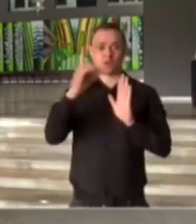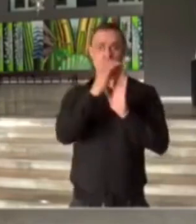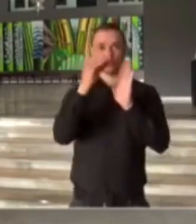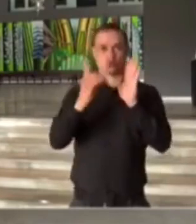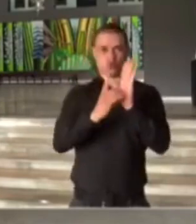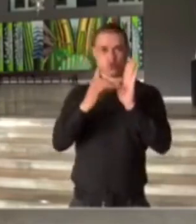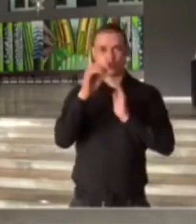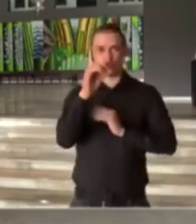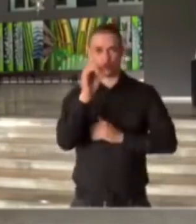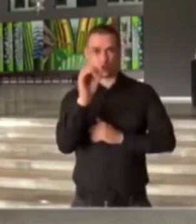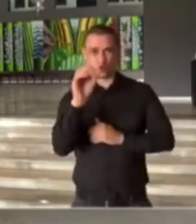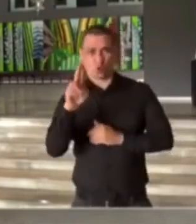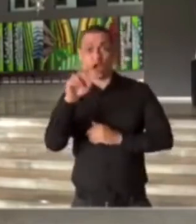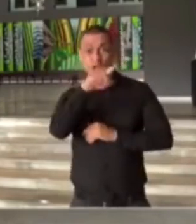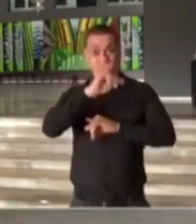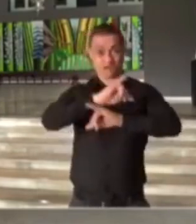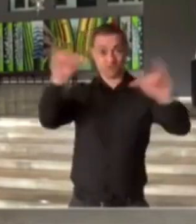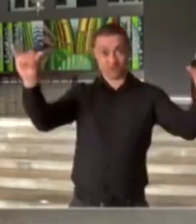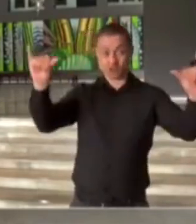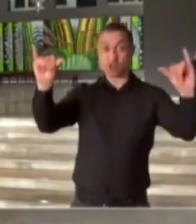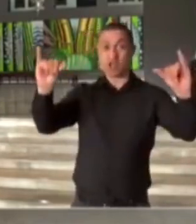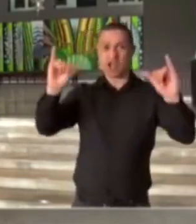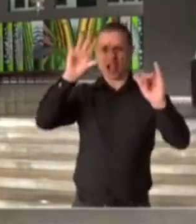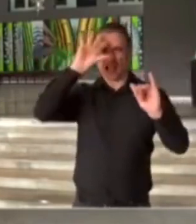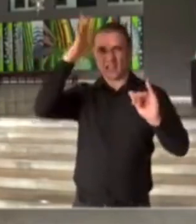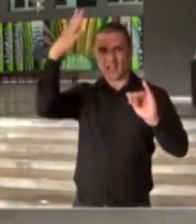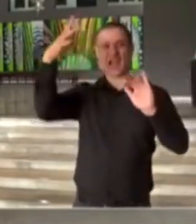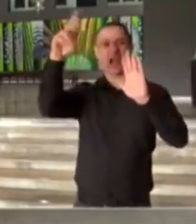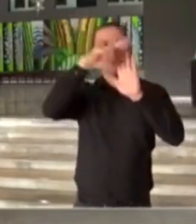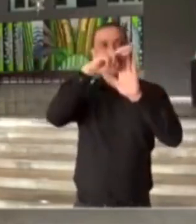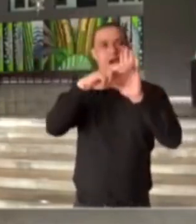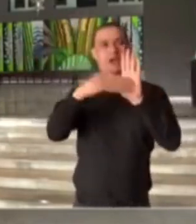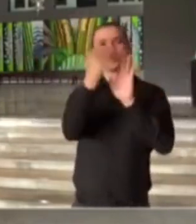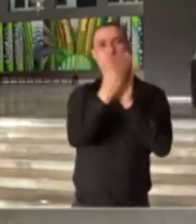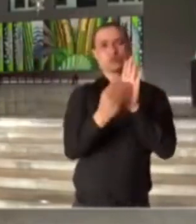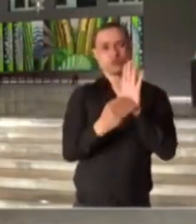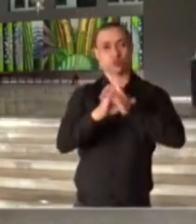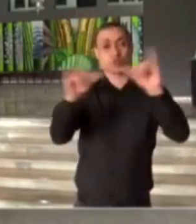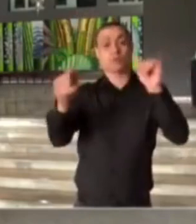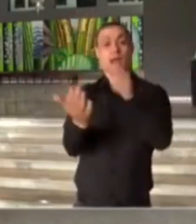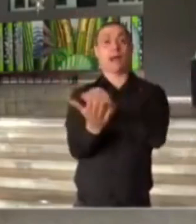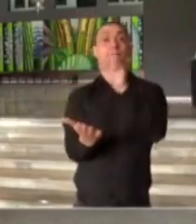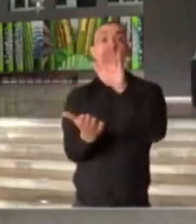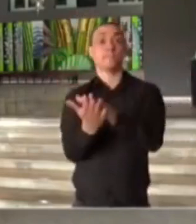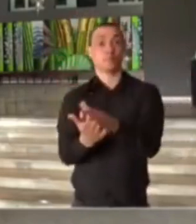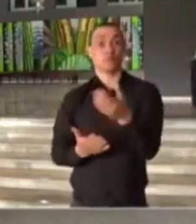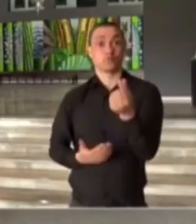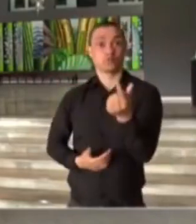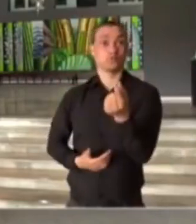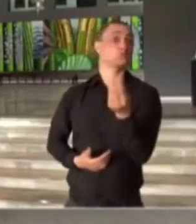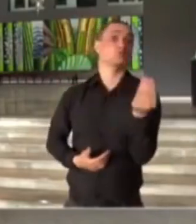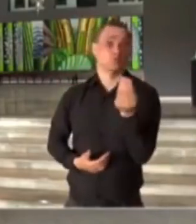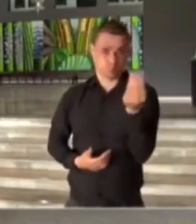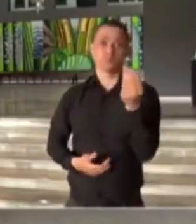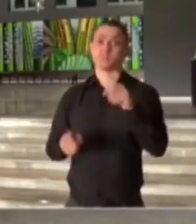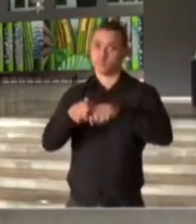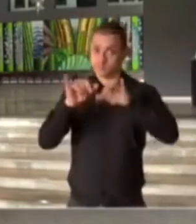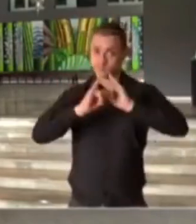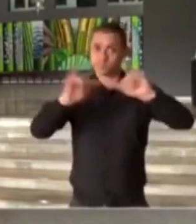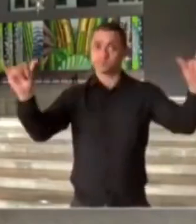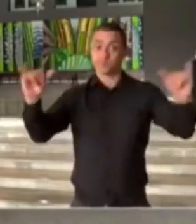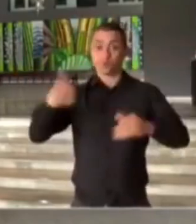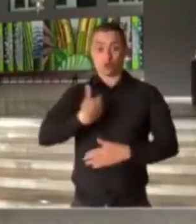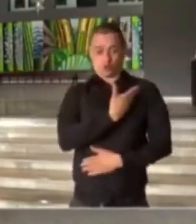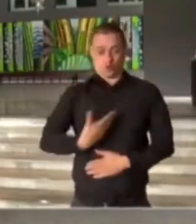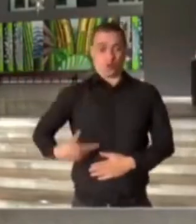Diário Oficial a resolução com todas as informações e o valor da multa. Também, o